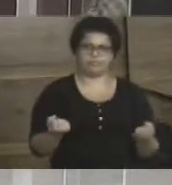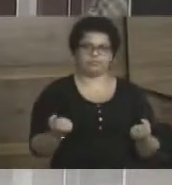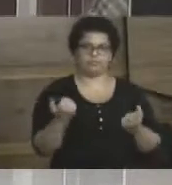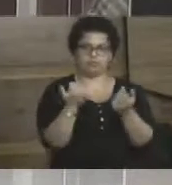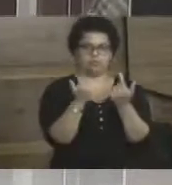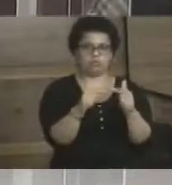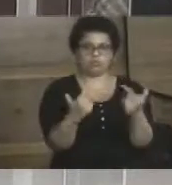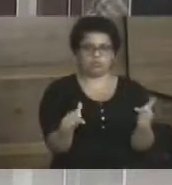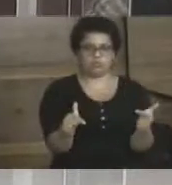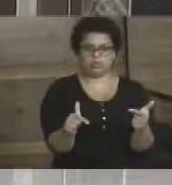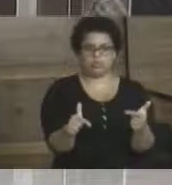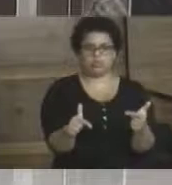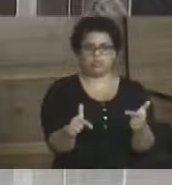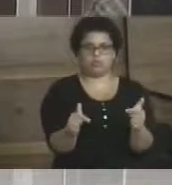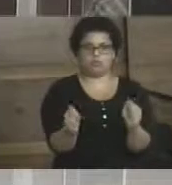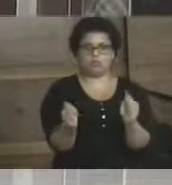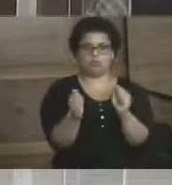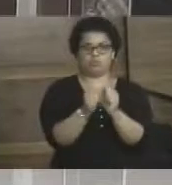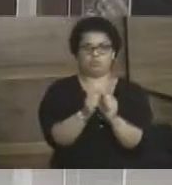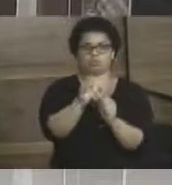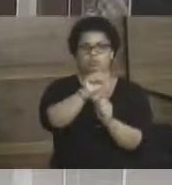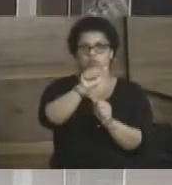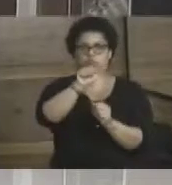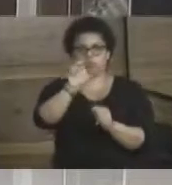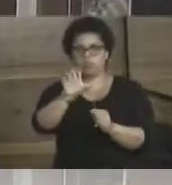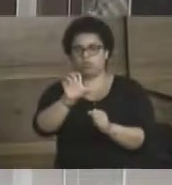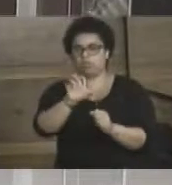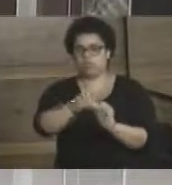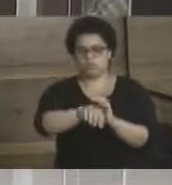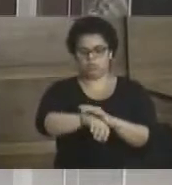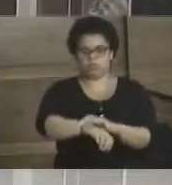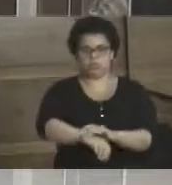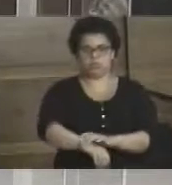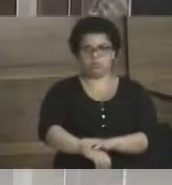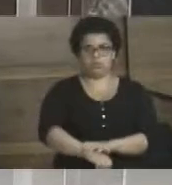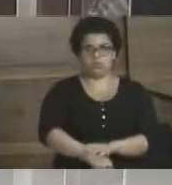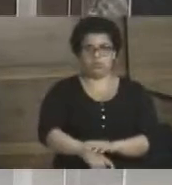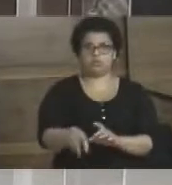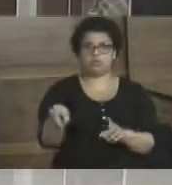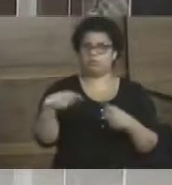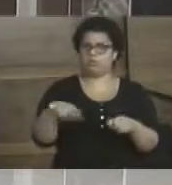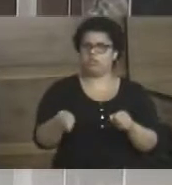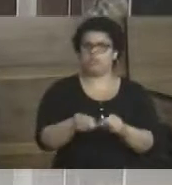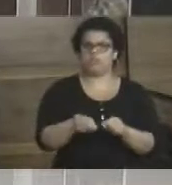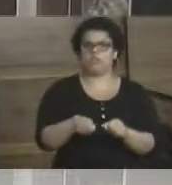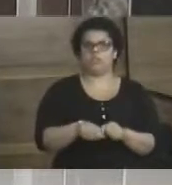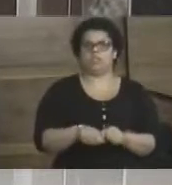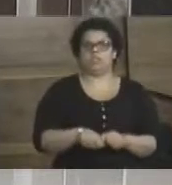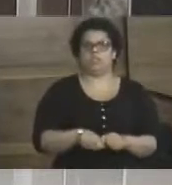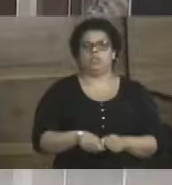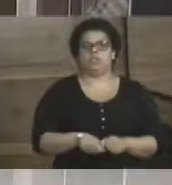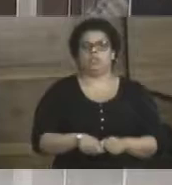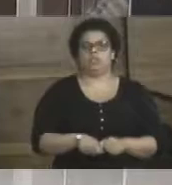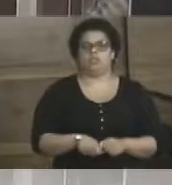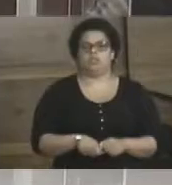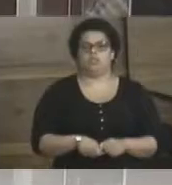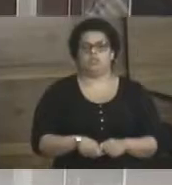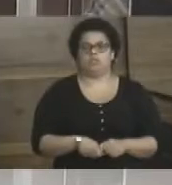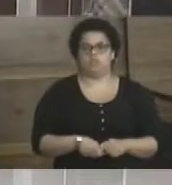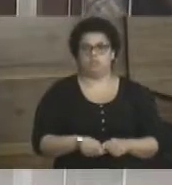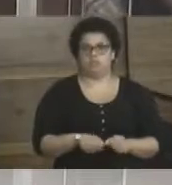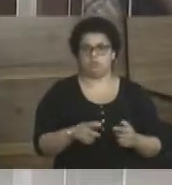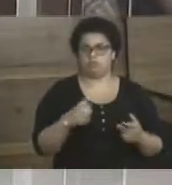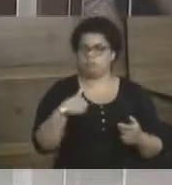isso, a gente não ter junto ao SAI, que o SAI tem que fazer essa verificação. É o nosso sistema de abastecimento de água aqui.